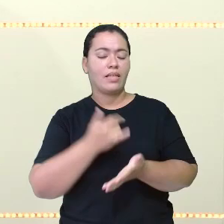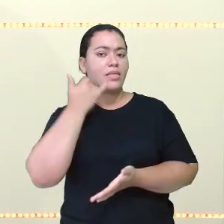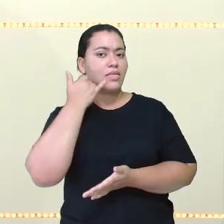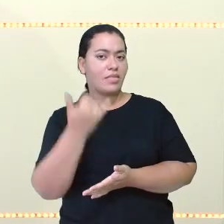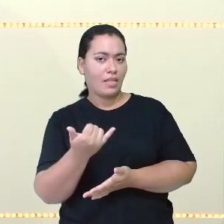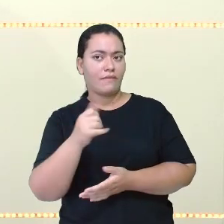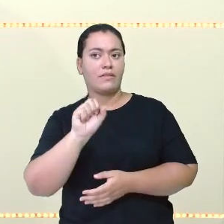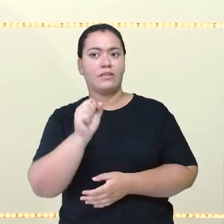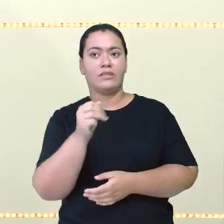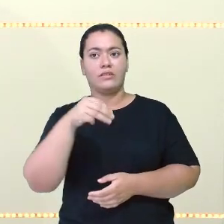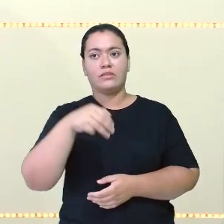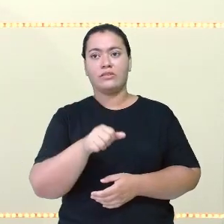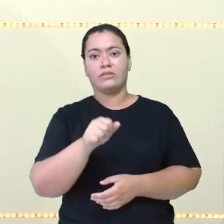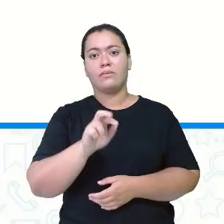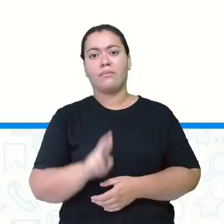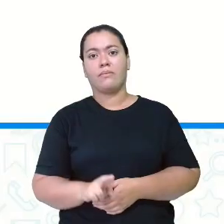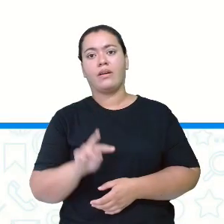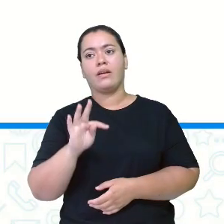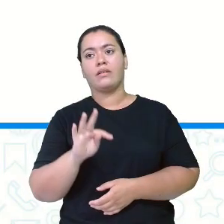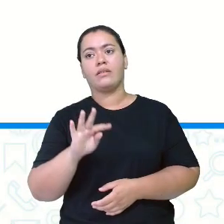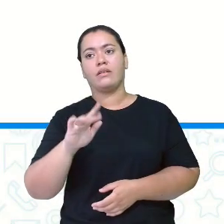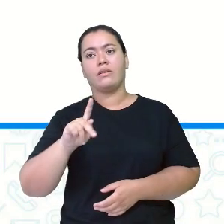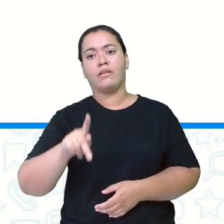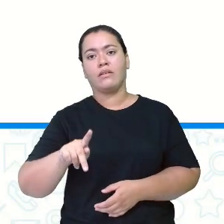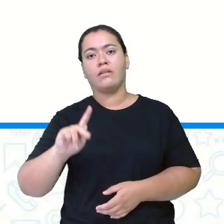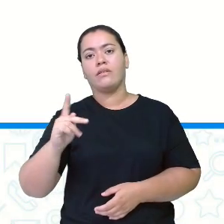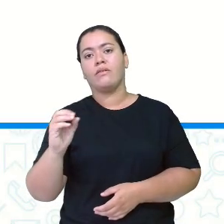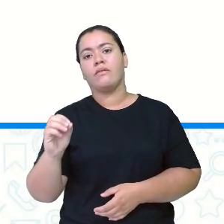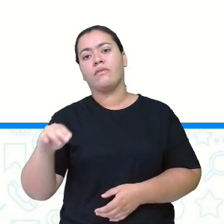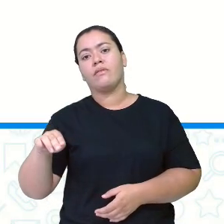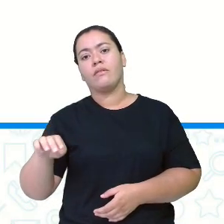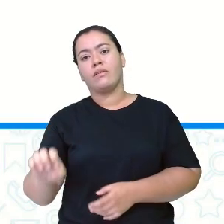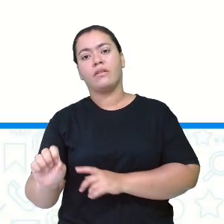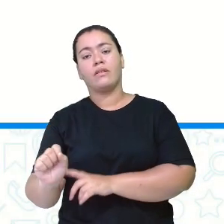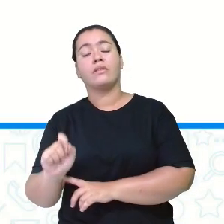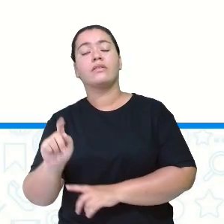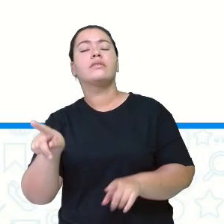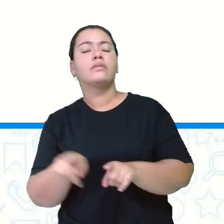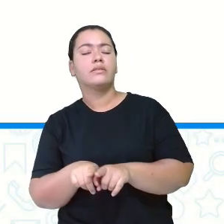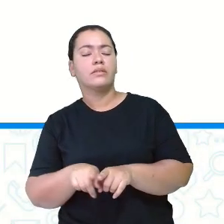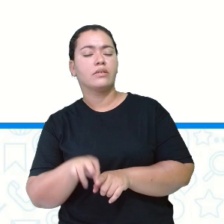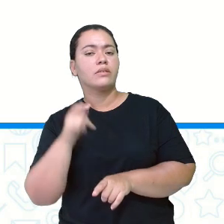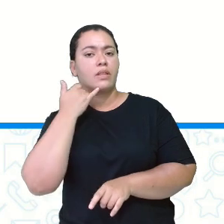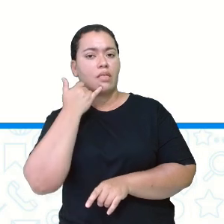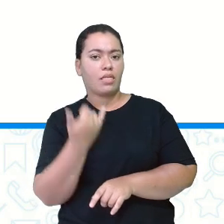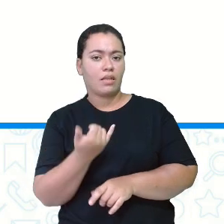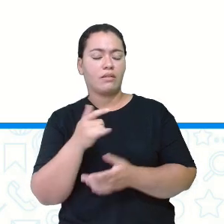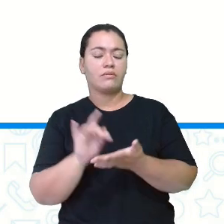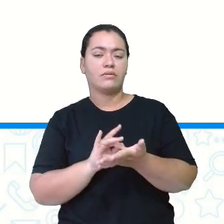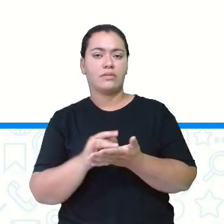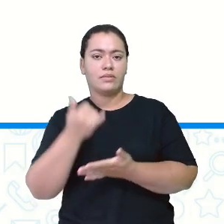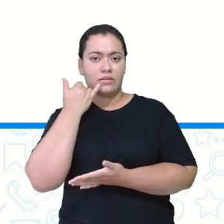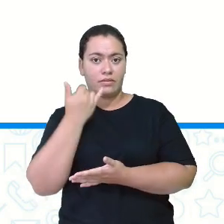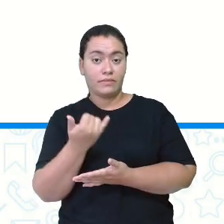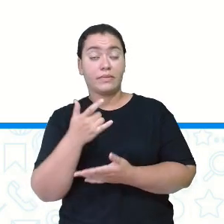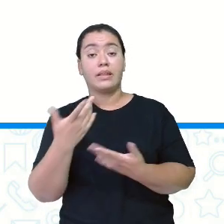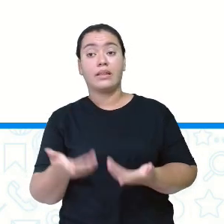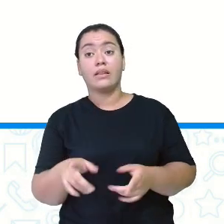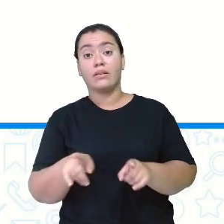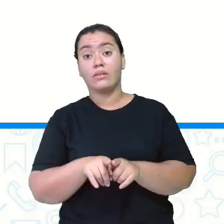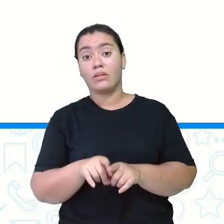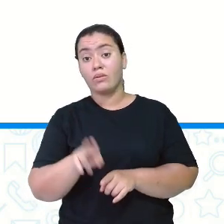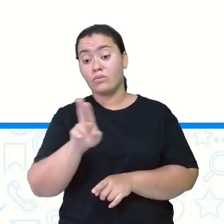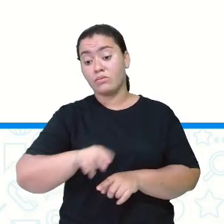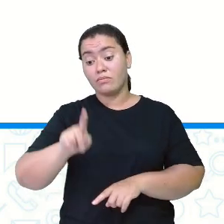Então, a gente vê aí vários tipos de comunicações que acontecem utilizando esses aparelhos e